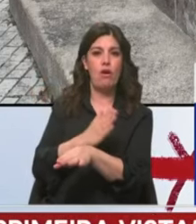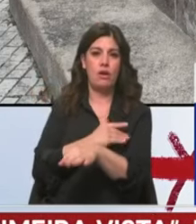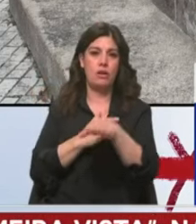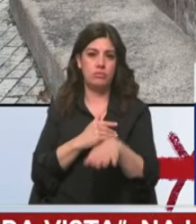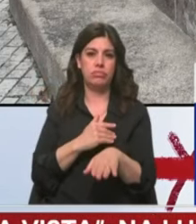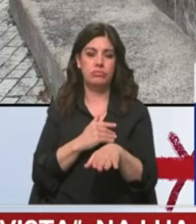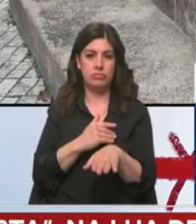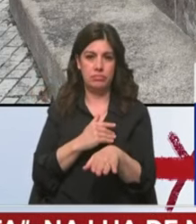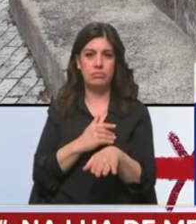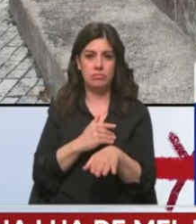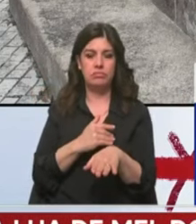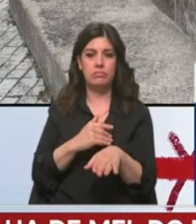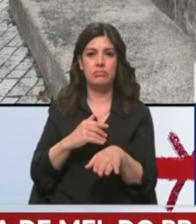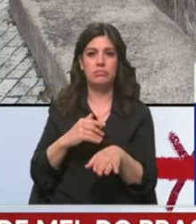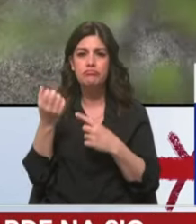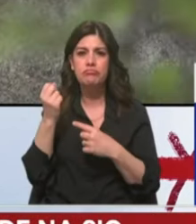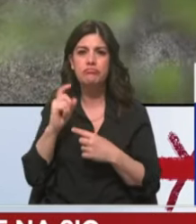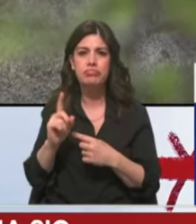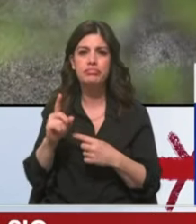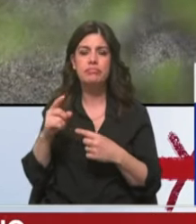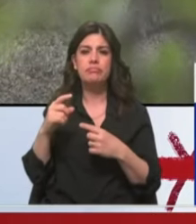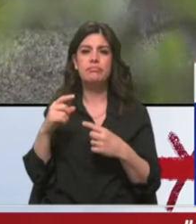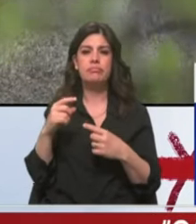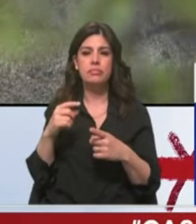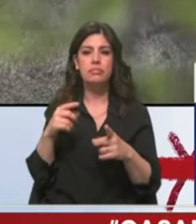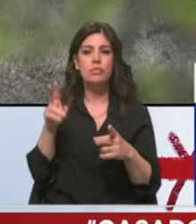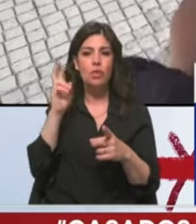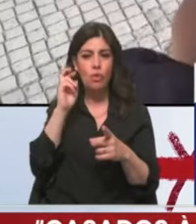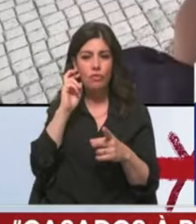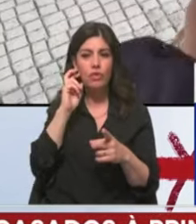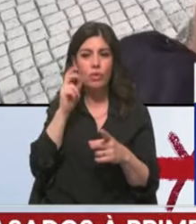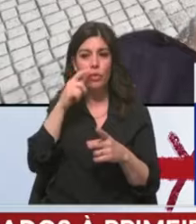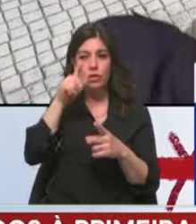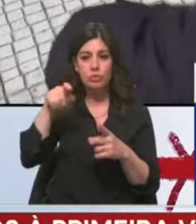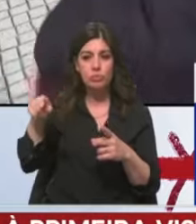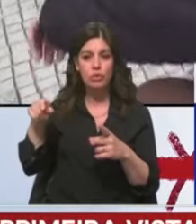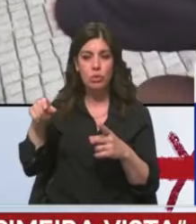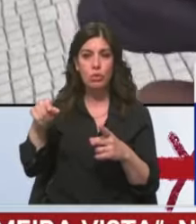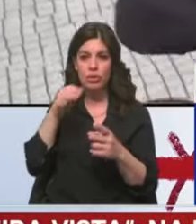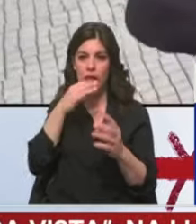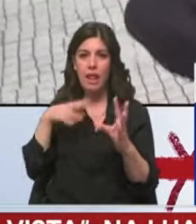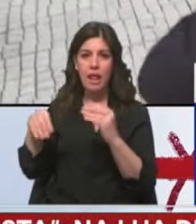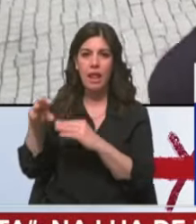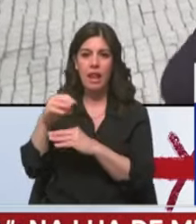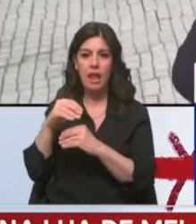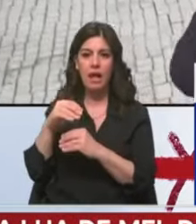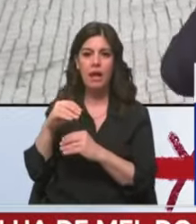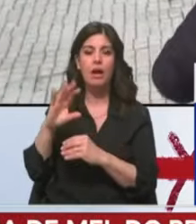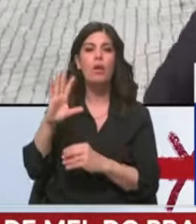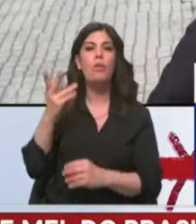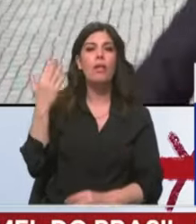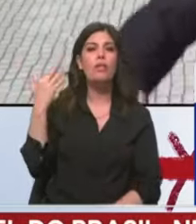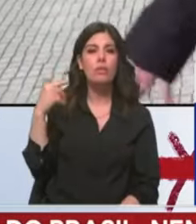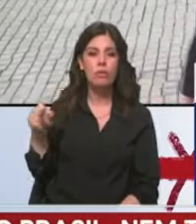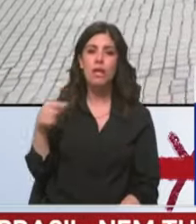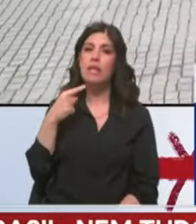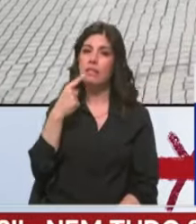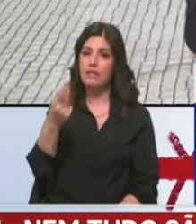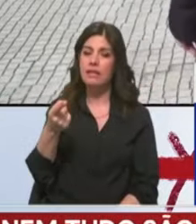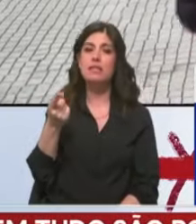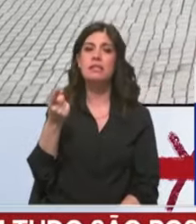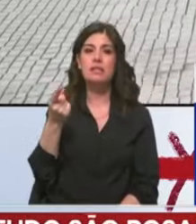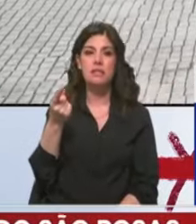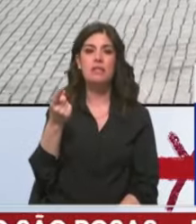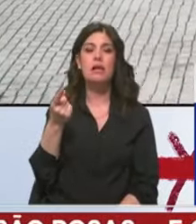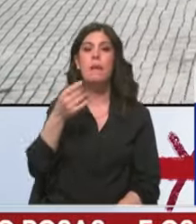fora, distante da entrada do portão. E ouviu essas pessoas a dizerem quando é que isso tinha acontecido? Ah, que disseram que era no